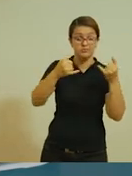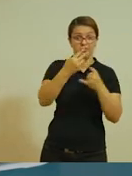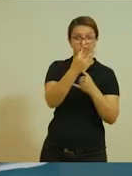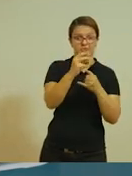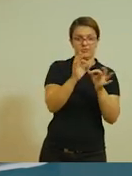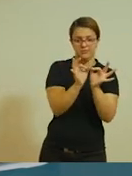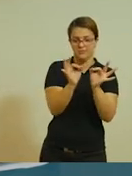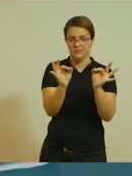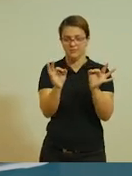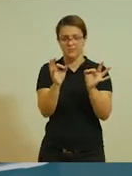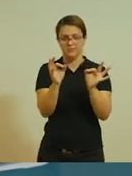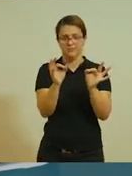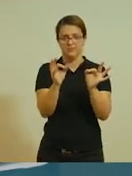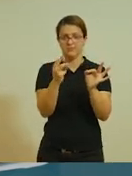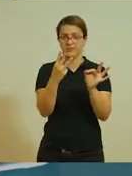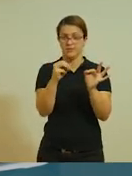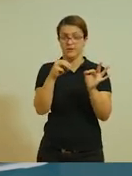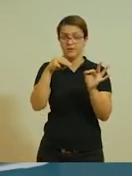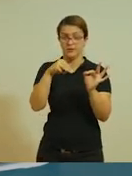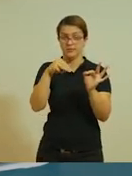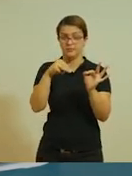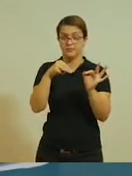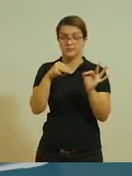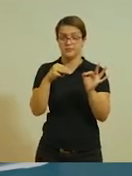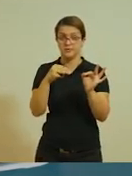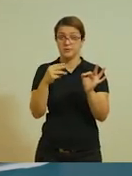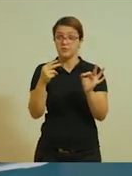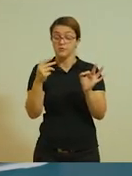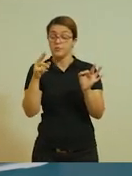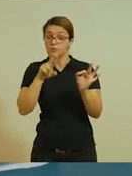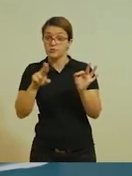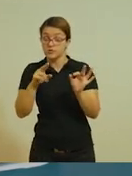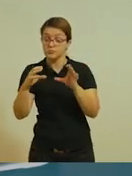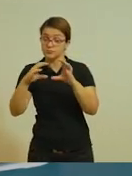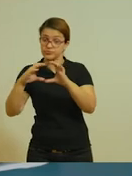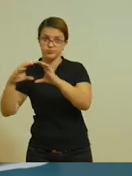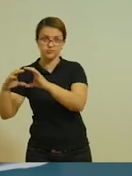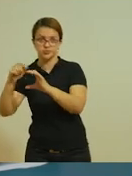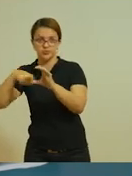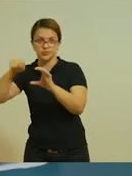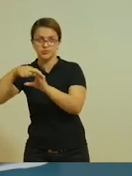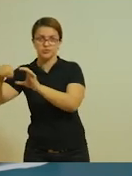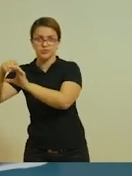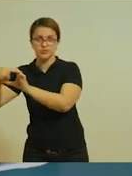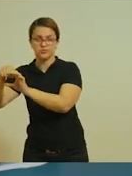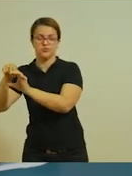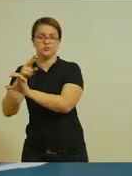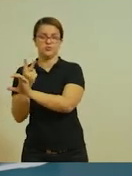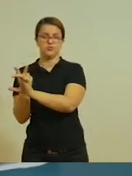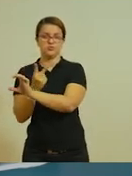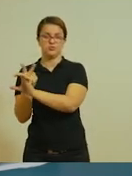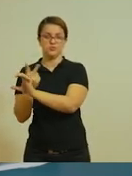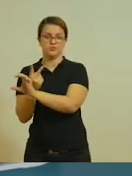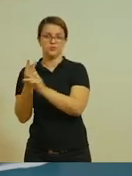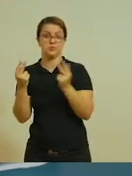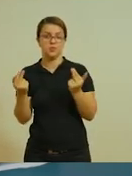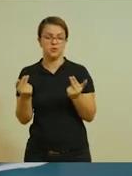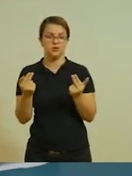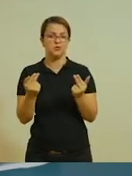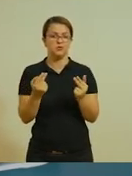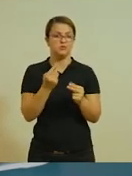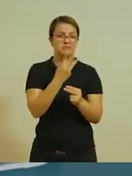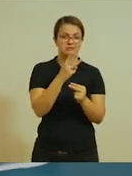rolos do mesmo tamanho. Quantos metros de fio eu vou utilizar? Você pode fazer